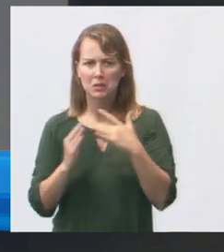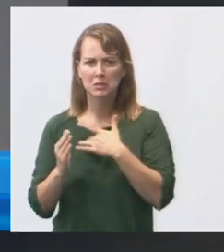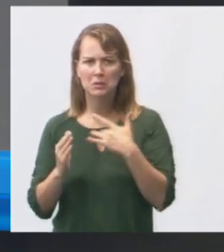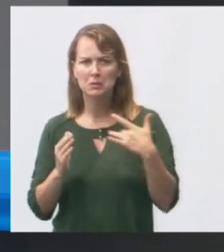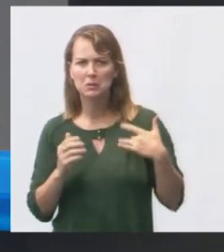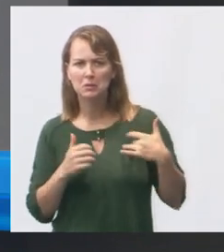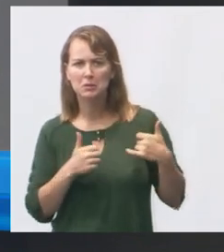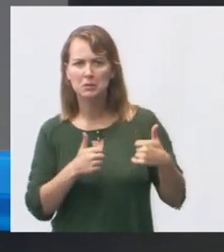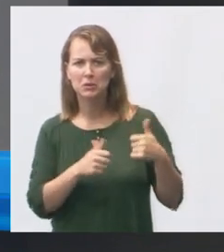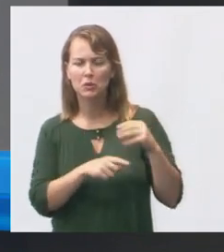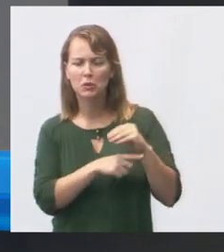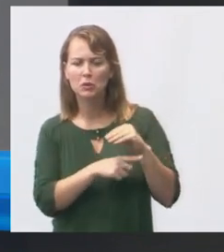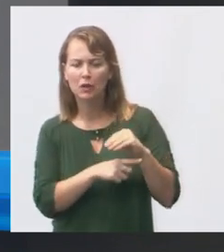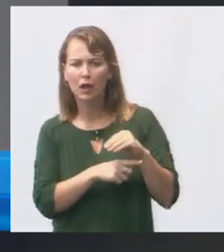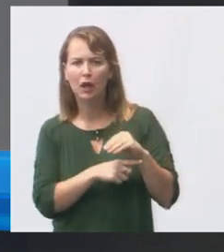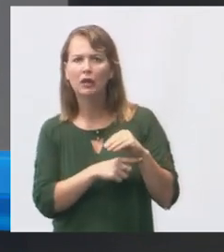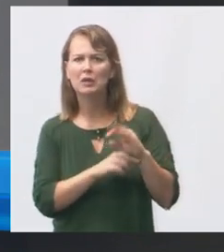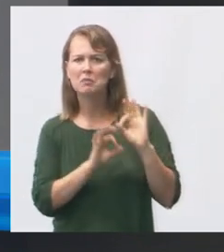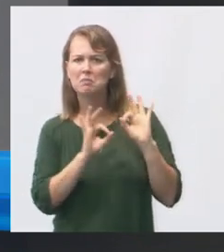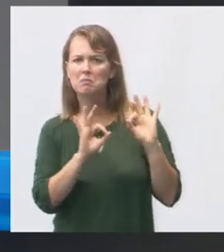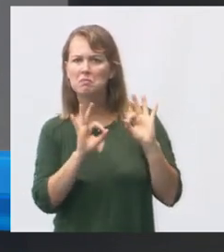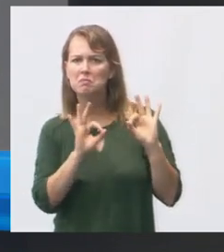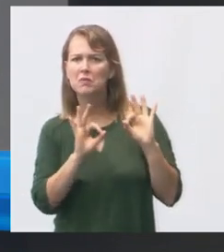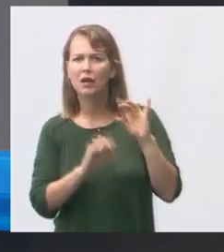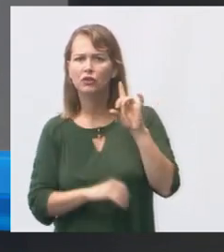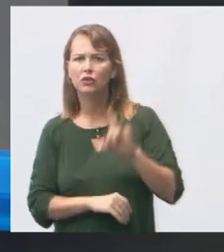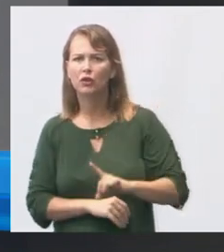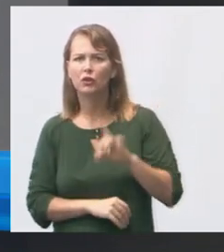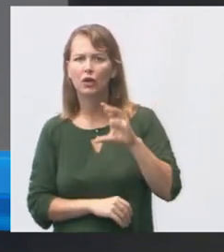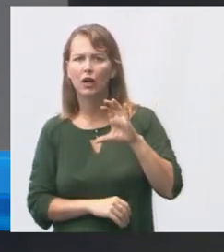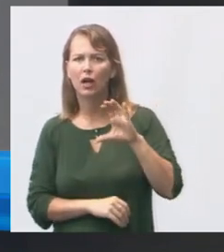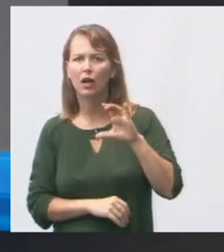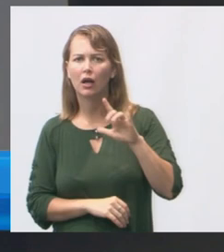essa unidade também está um brinco a diretora Cláudia